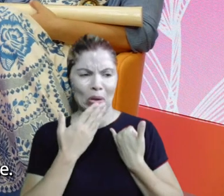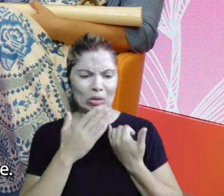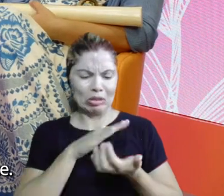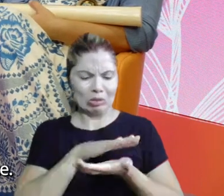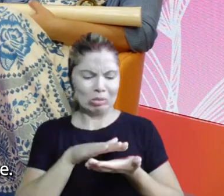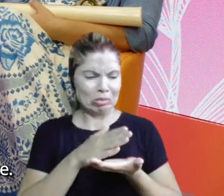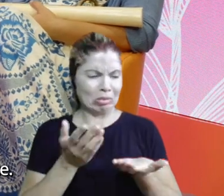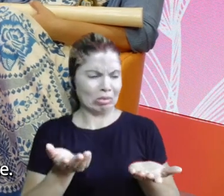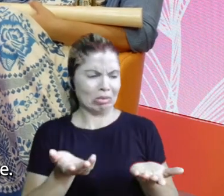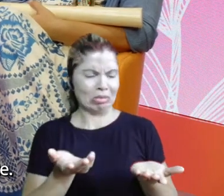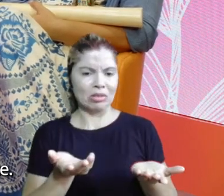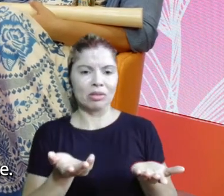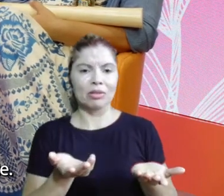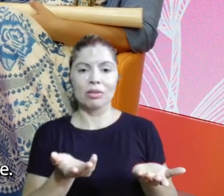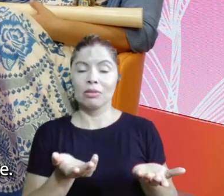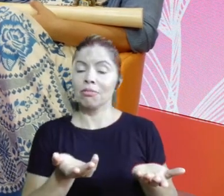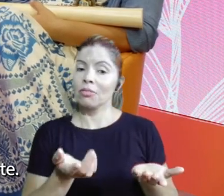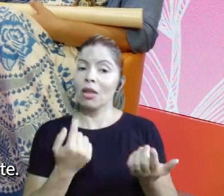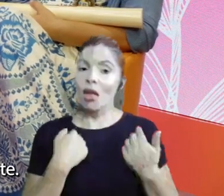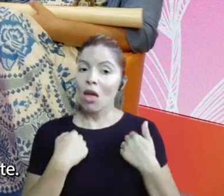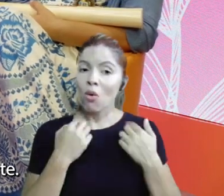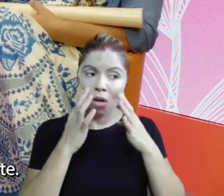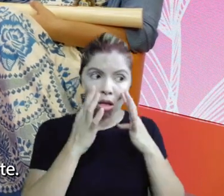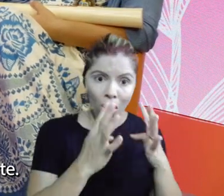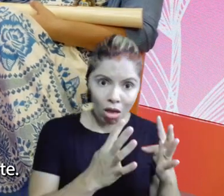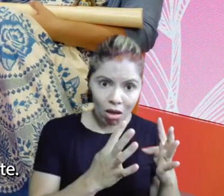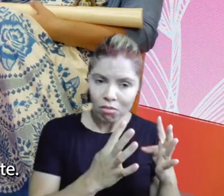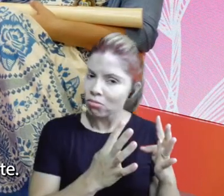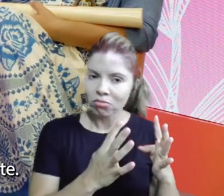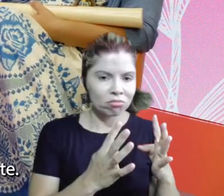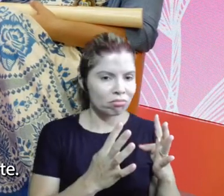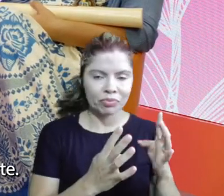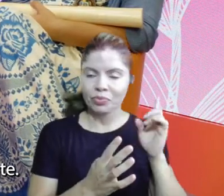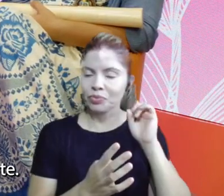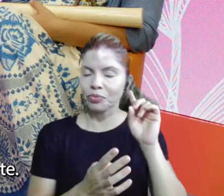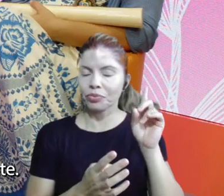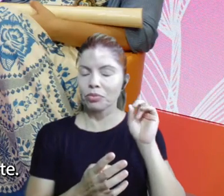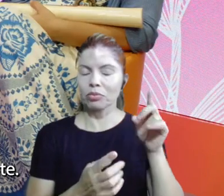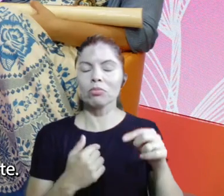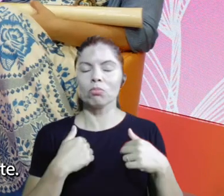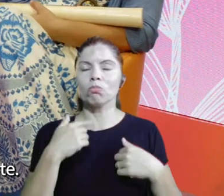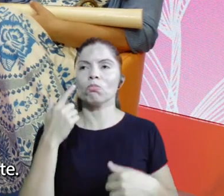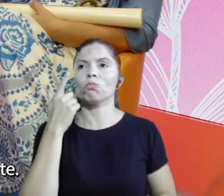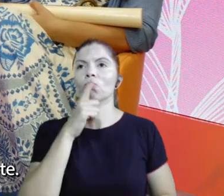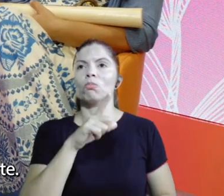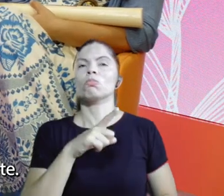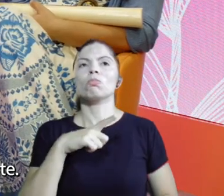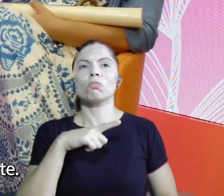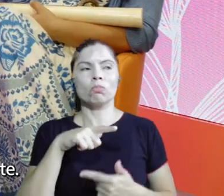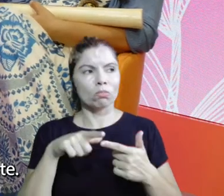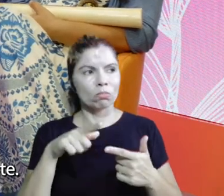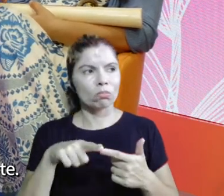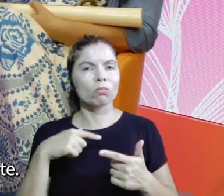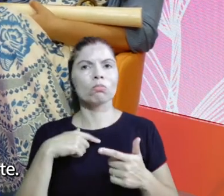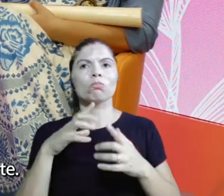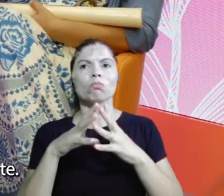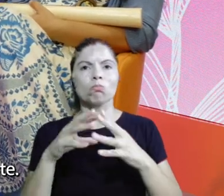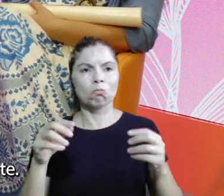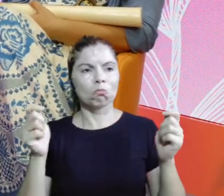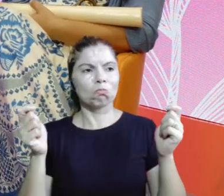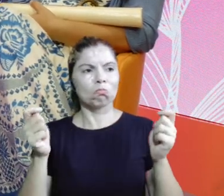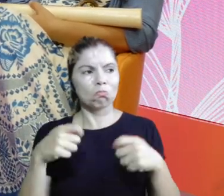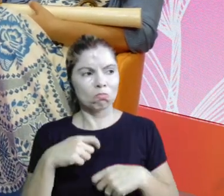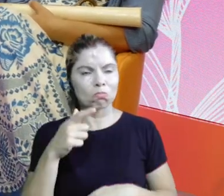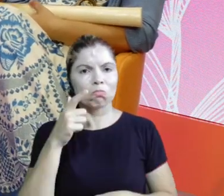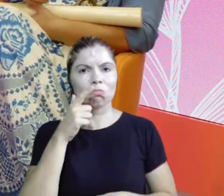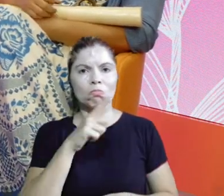nossa, palmito doce. é não dar ouvidos e ver que existe uma solução ali na frente